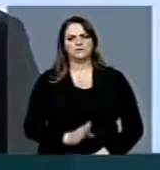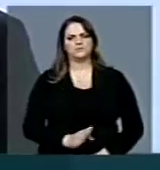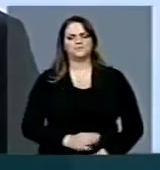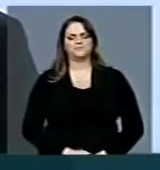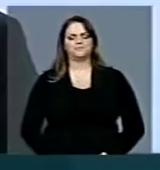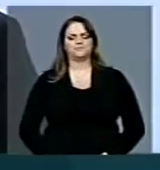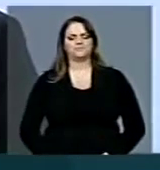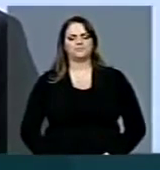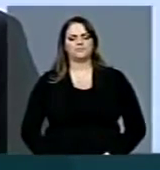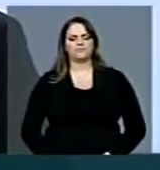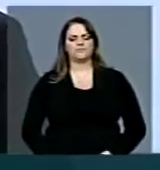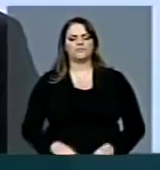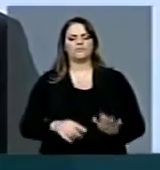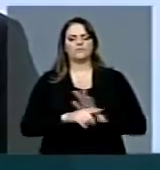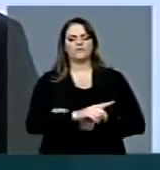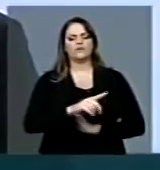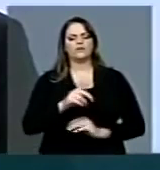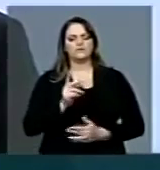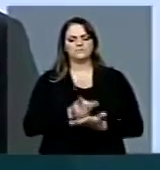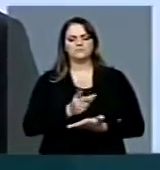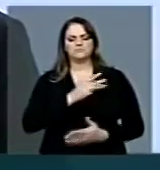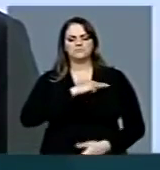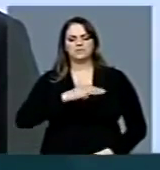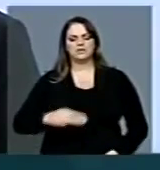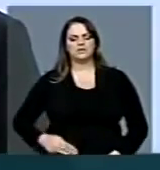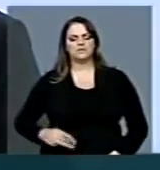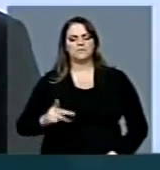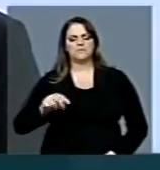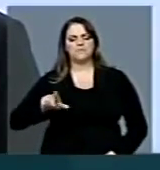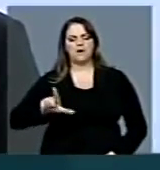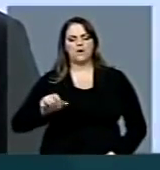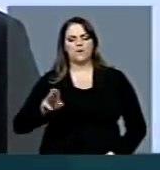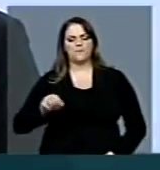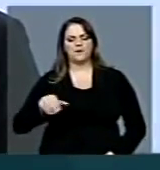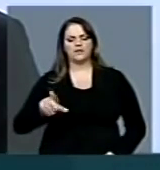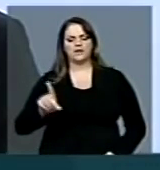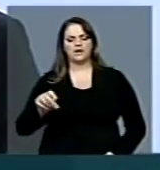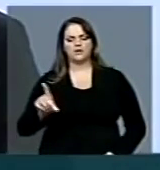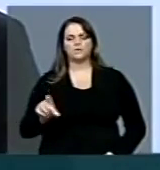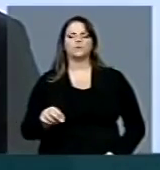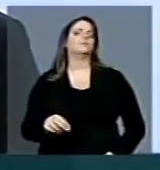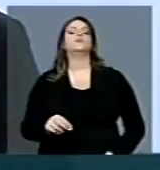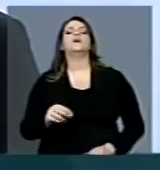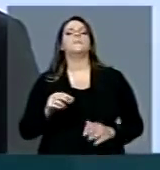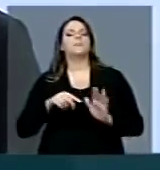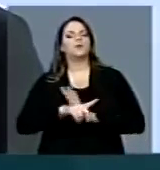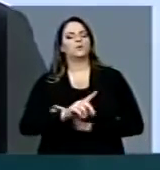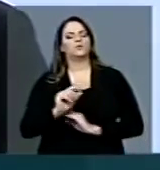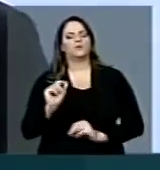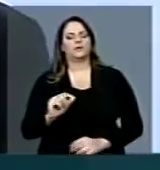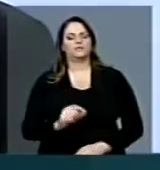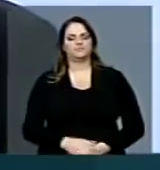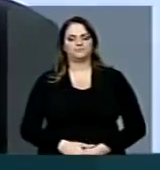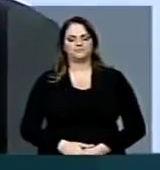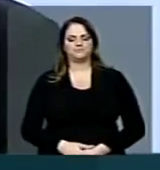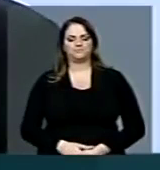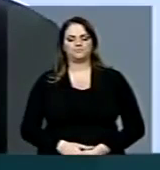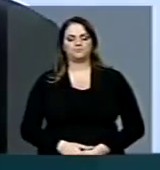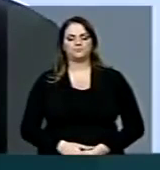ministro Paulo Bernardo, uma pergunta no sentido de que...